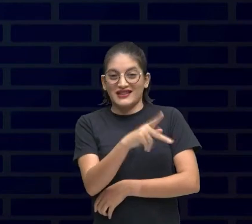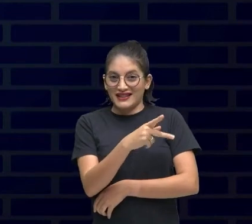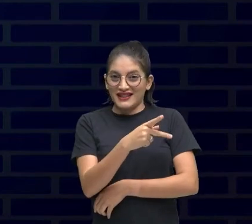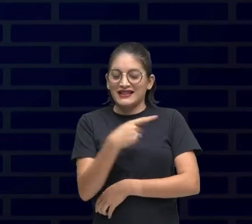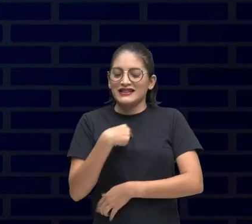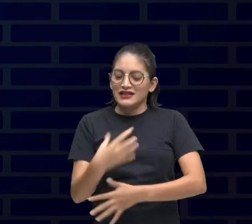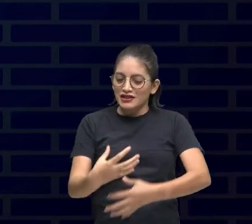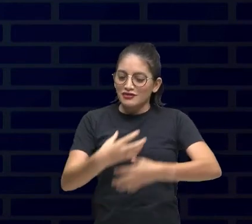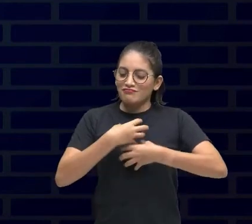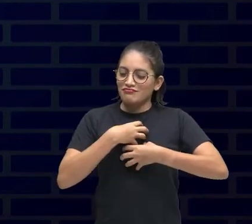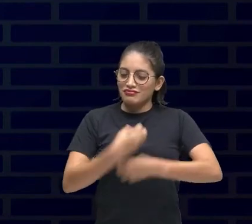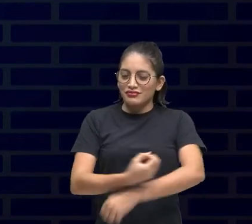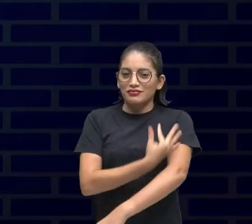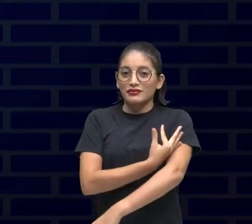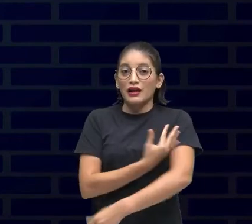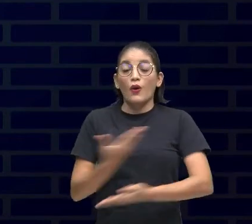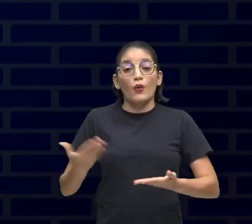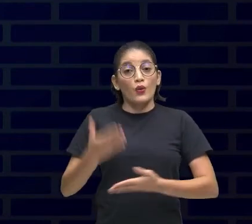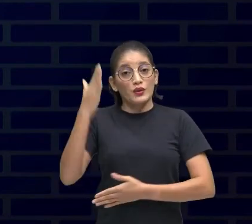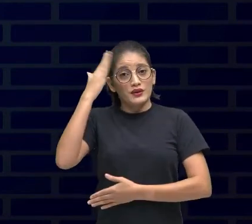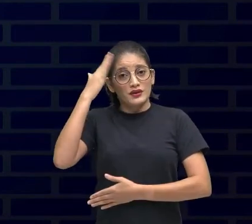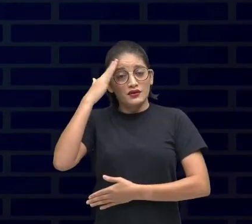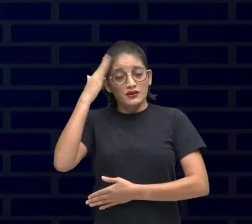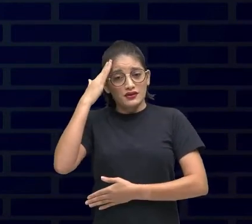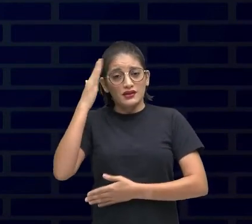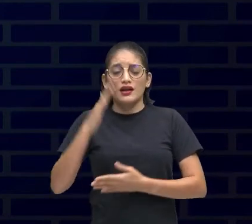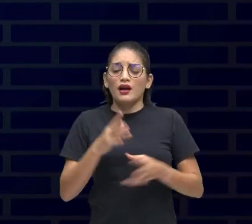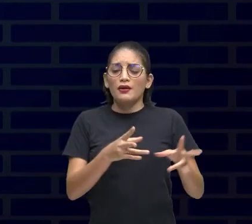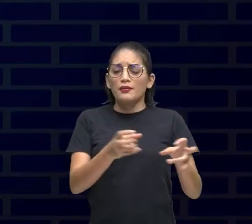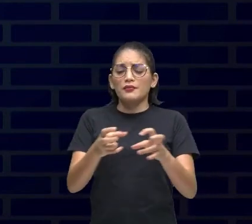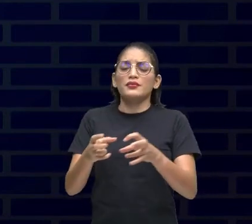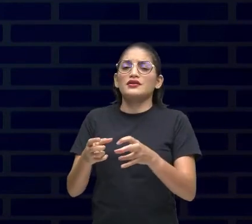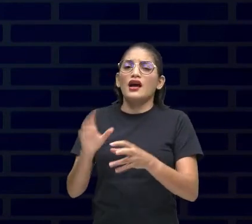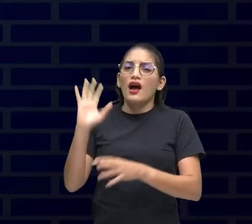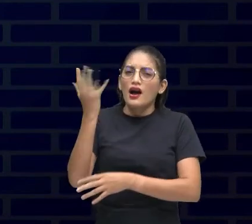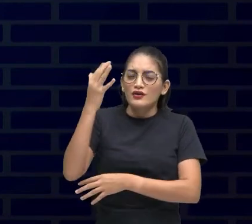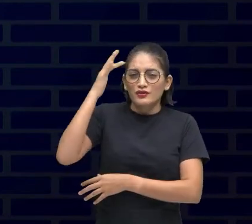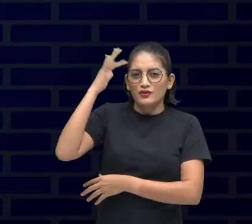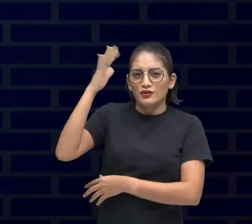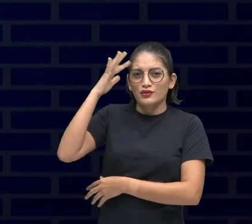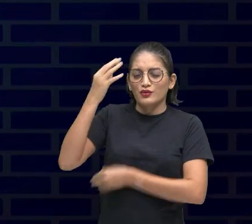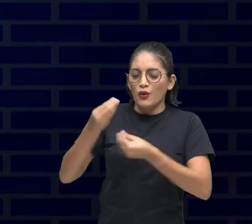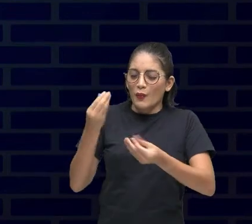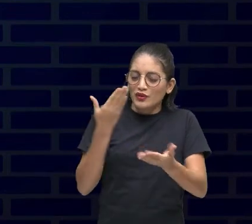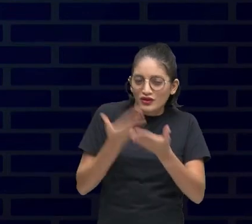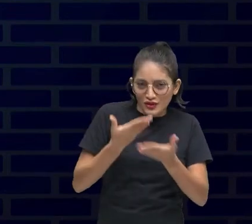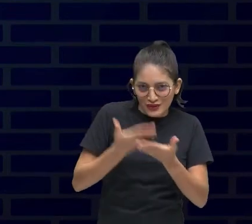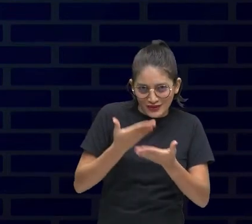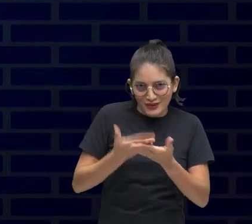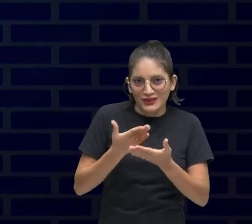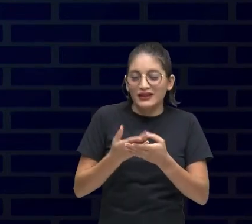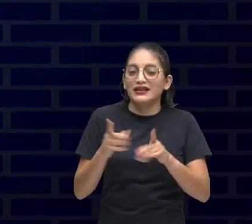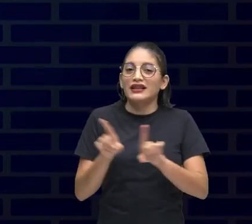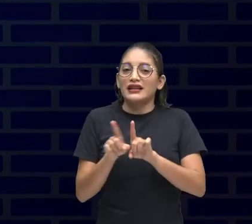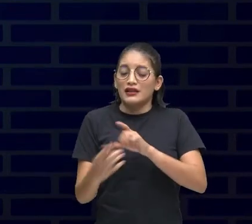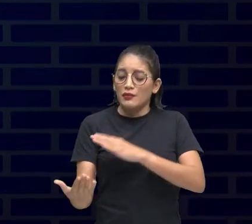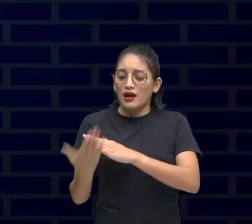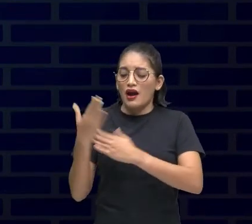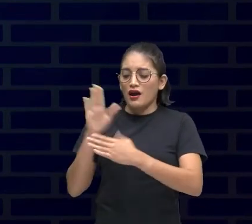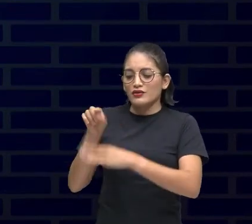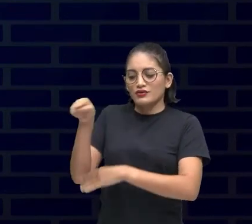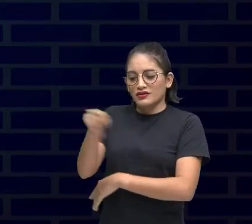inspirou Hoje eu sei que podemos realizar nossos sonhos Através dos estudos E com a ajuda dos nossos